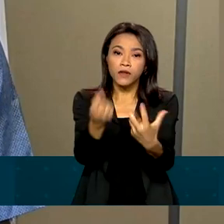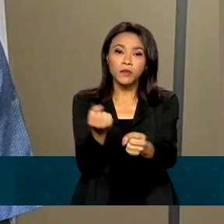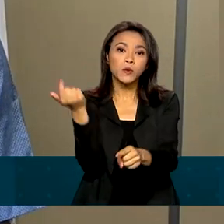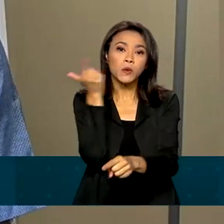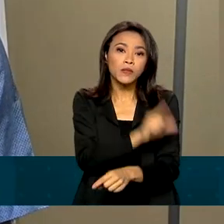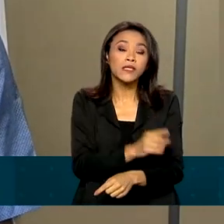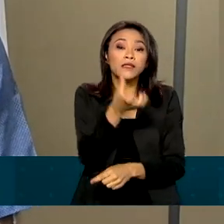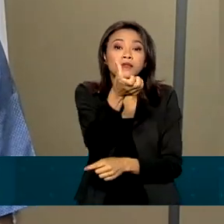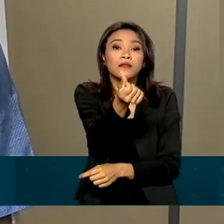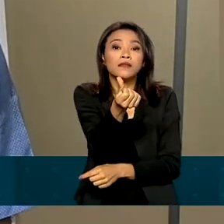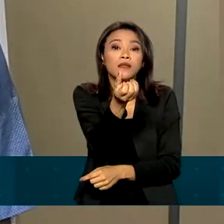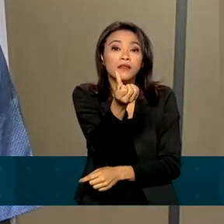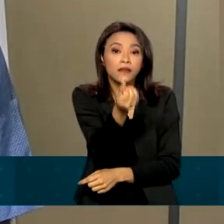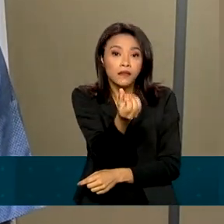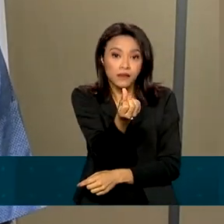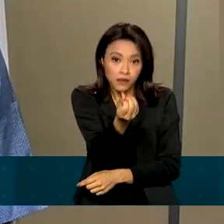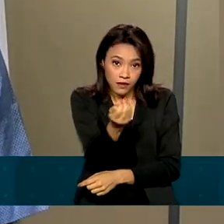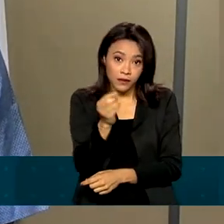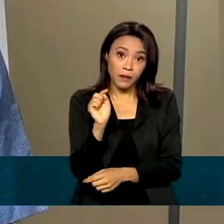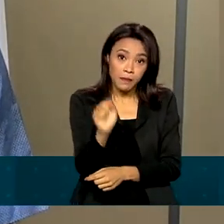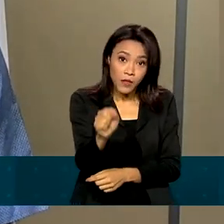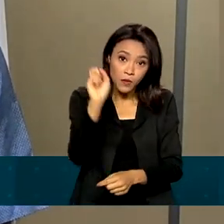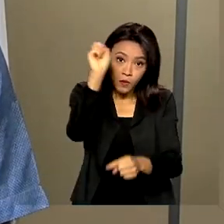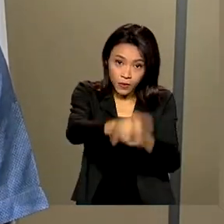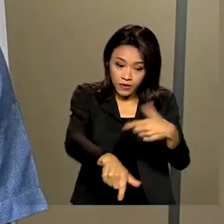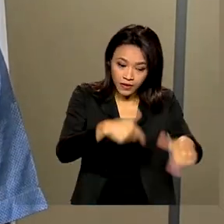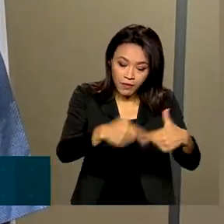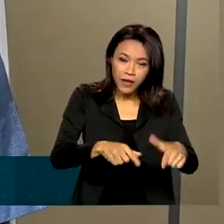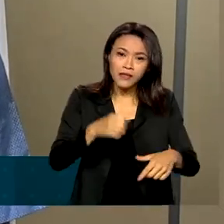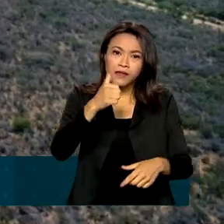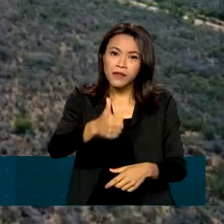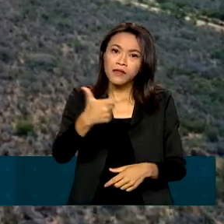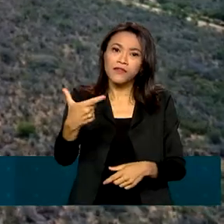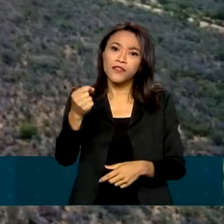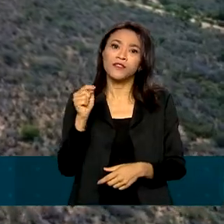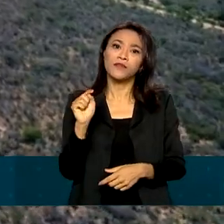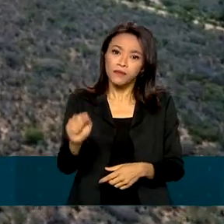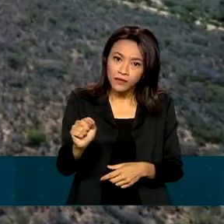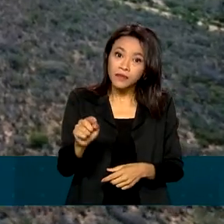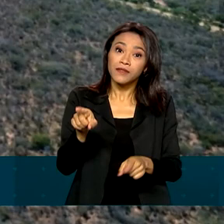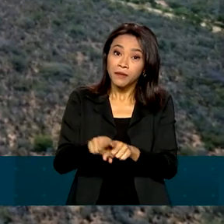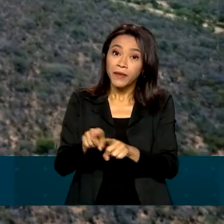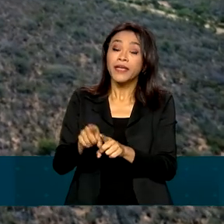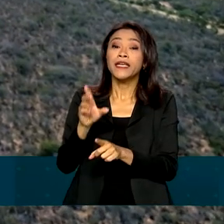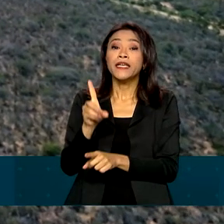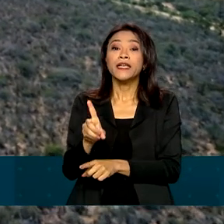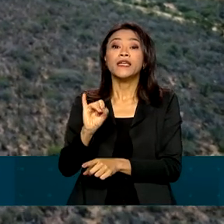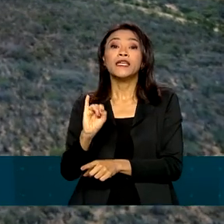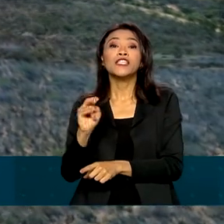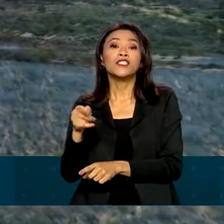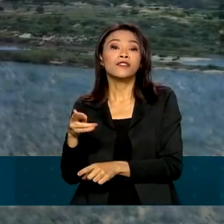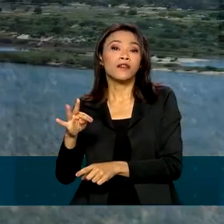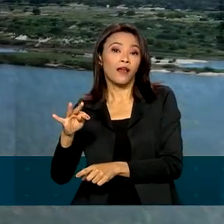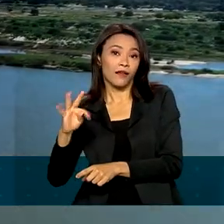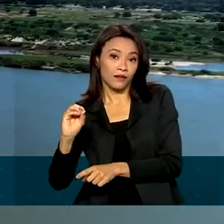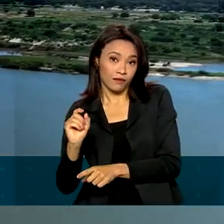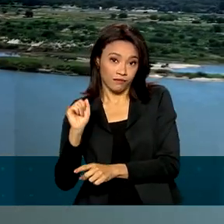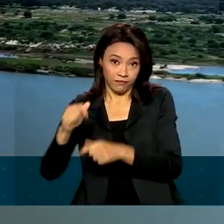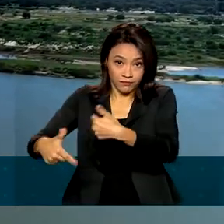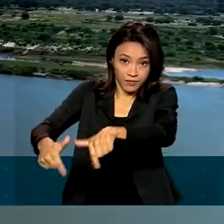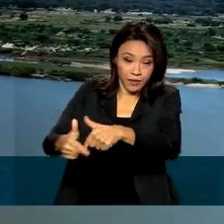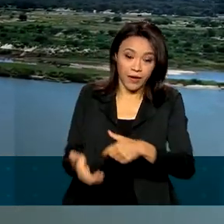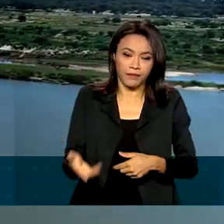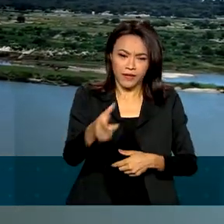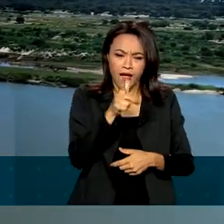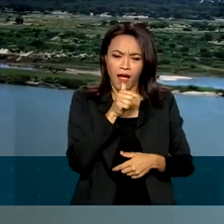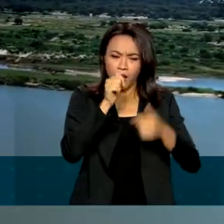empregos diretos e 120 mil empregos indiretos. E foi por vislumbrar as terras férteis e a água em